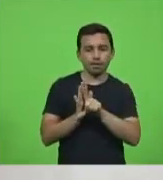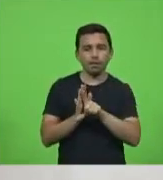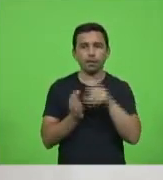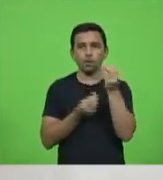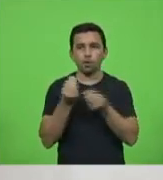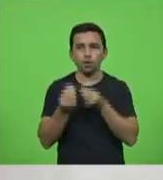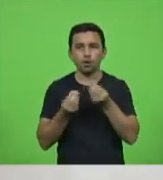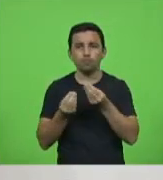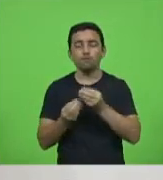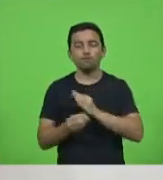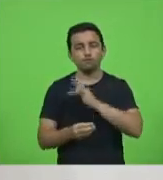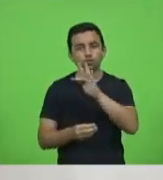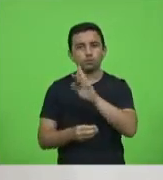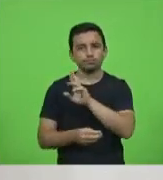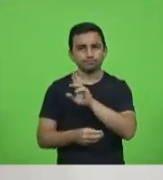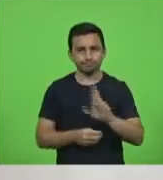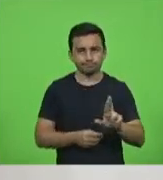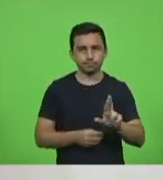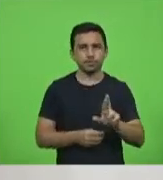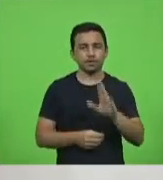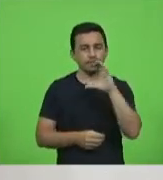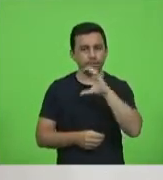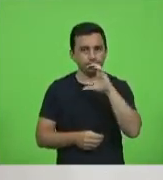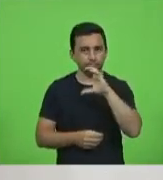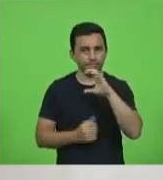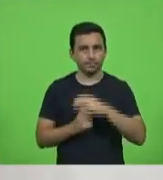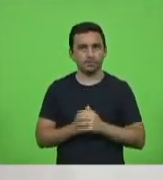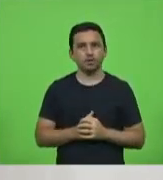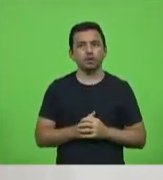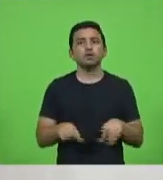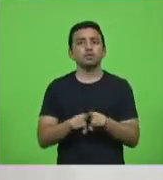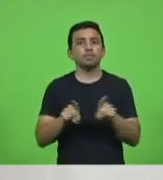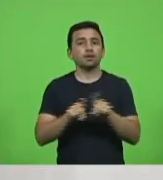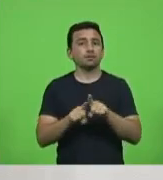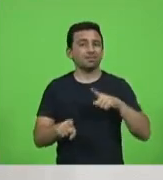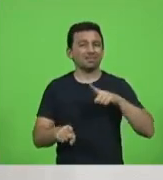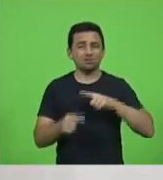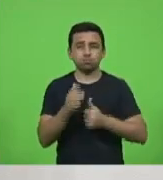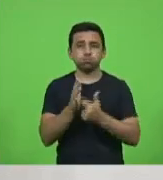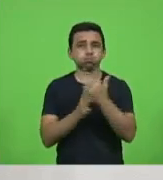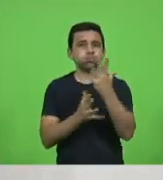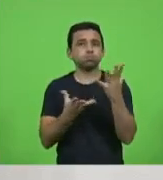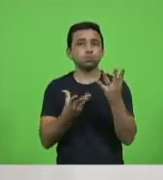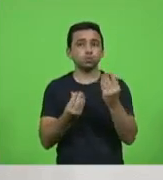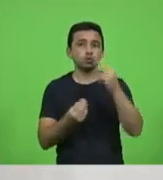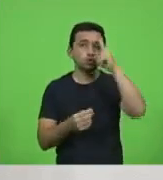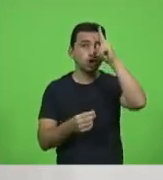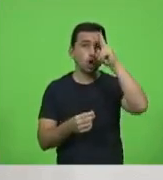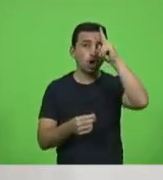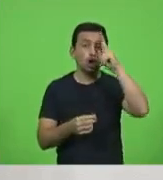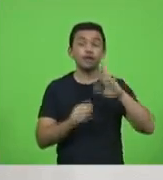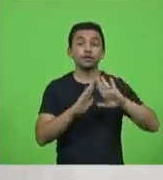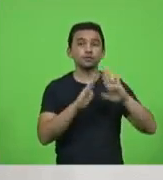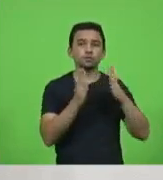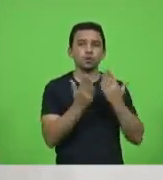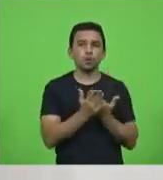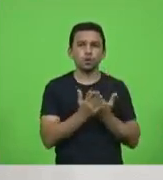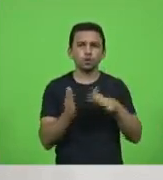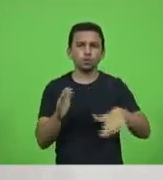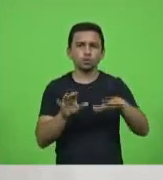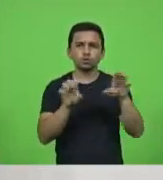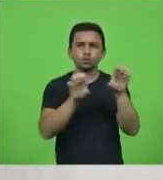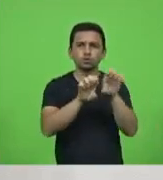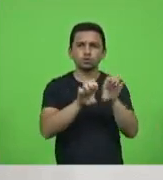resposta em menor prazo. Nós temos inúmeras e incontáveis histórias de escolas que têm estruturas